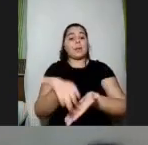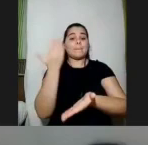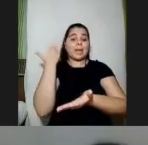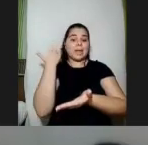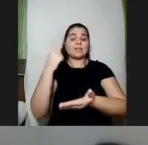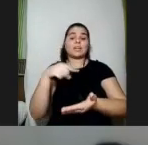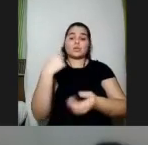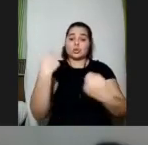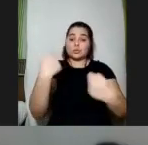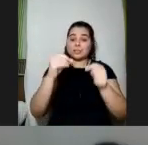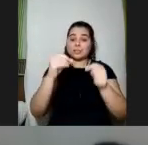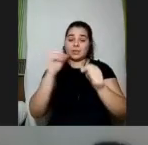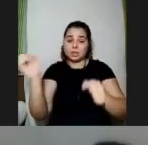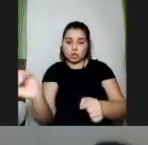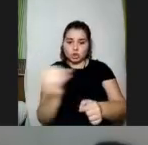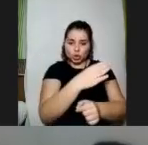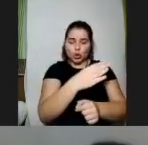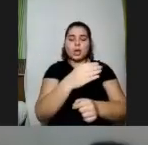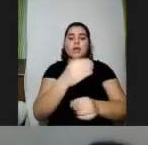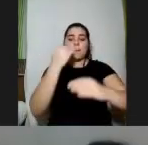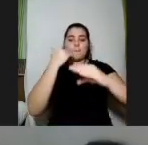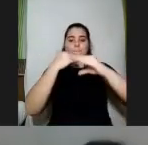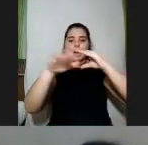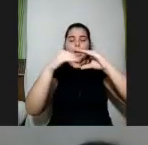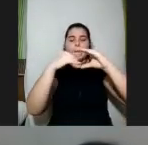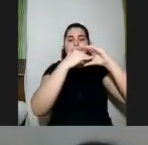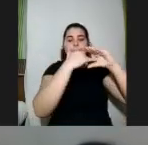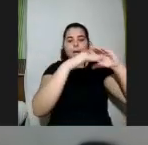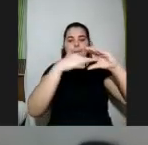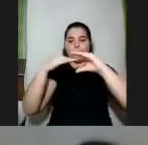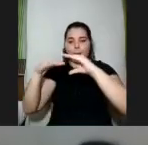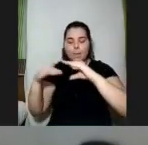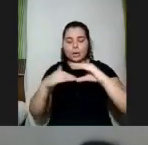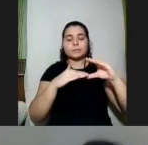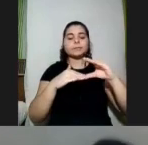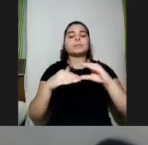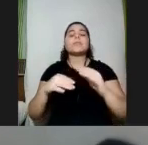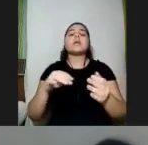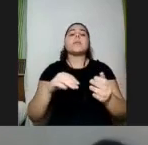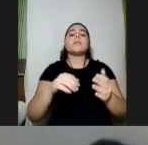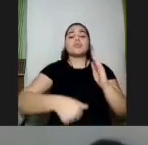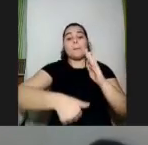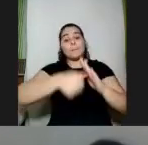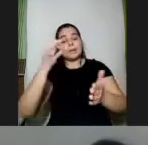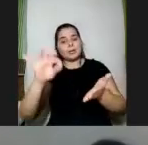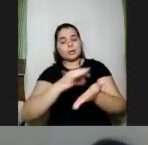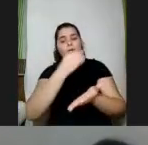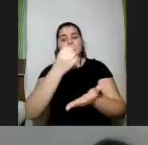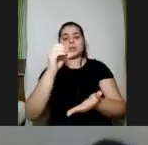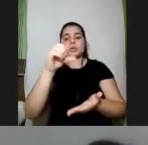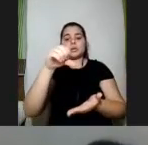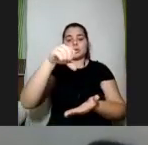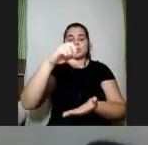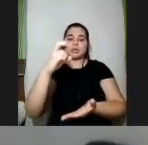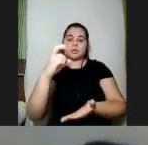precisou de um novo foi enviado por e-mail para as pessoas para os primeiros inscritos que são 95 inscritos que é o